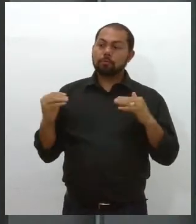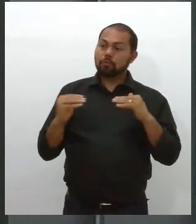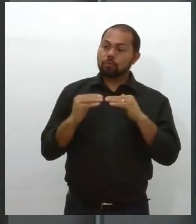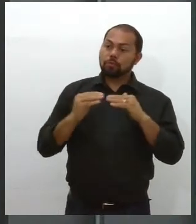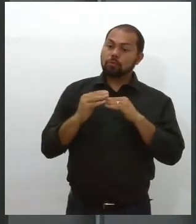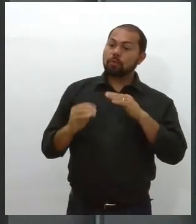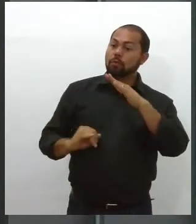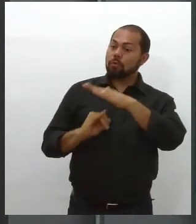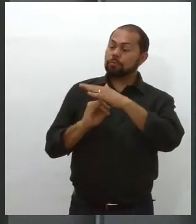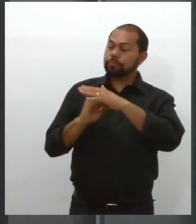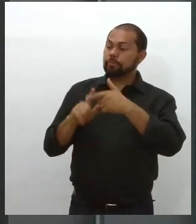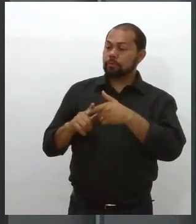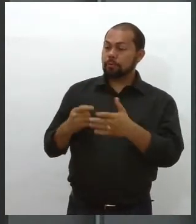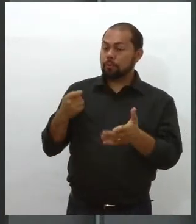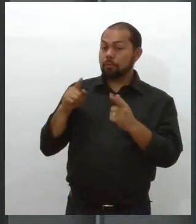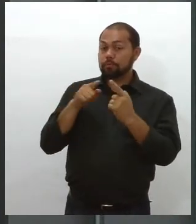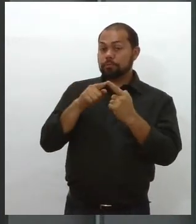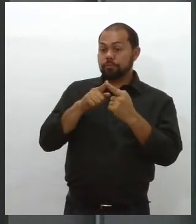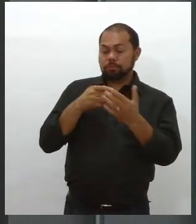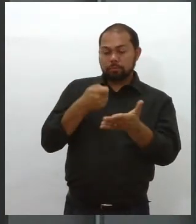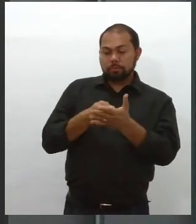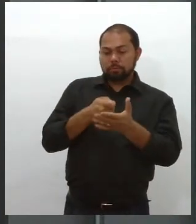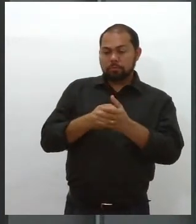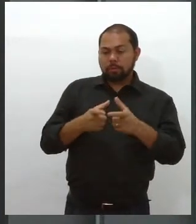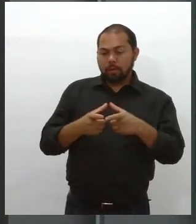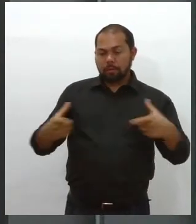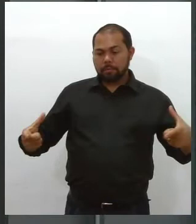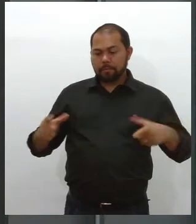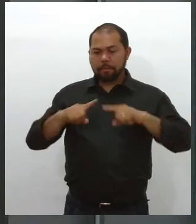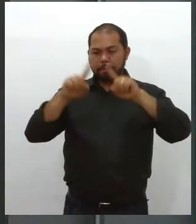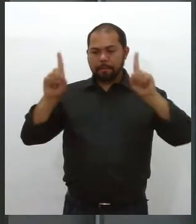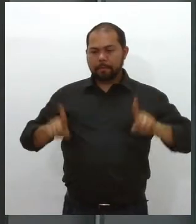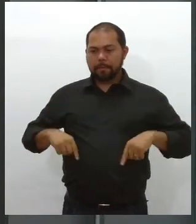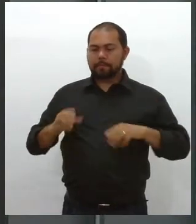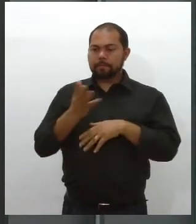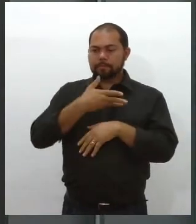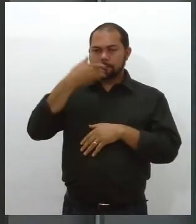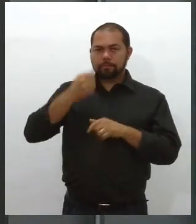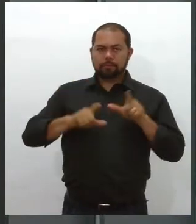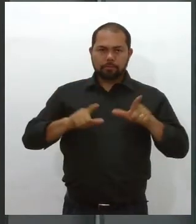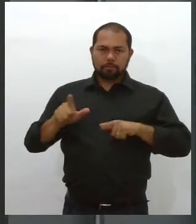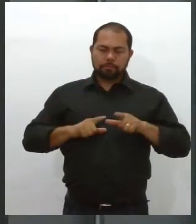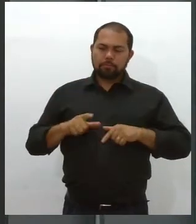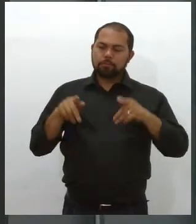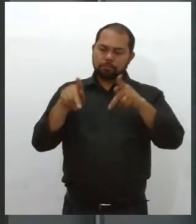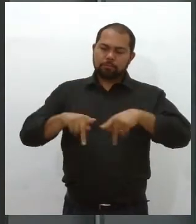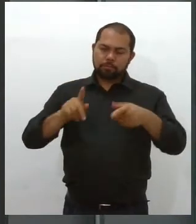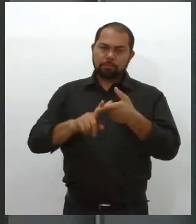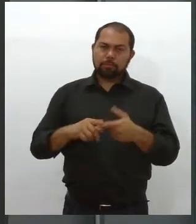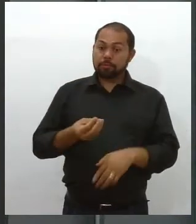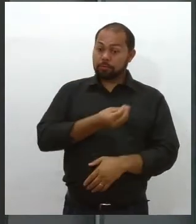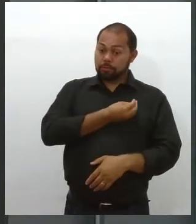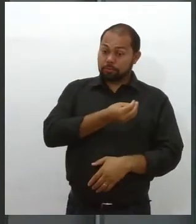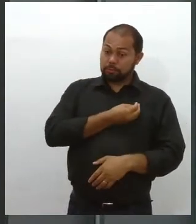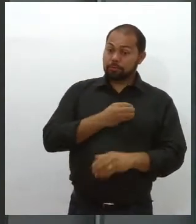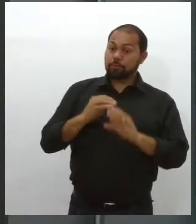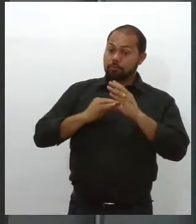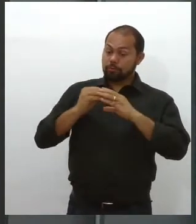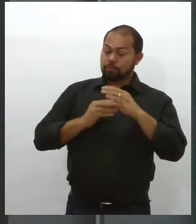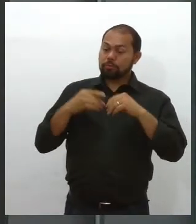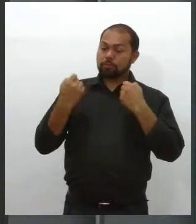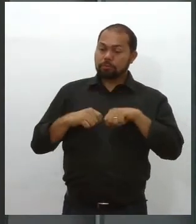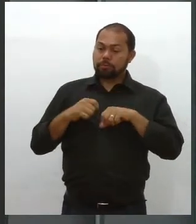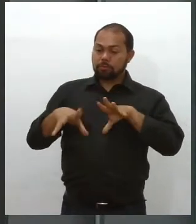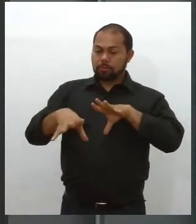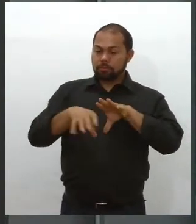reforçar o quadro de pessoal e melhorar os serviços prestados à população. Para participar do concurso, o candidato deverá ter